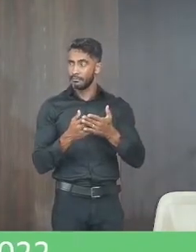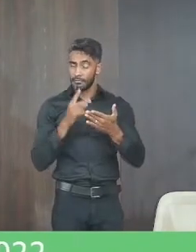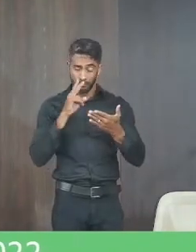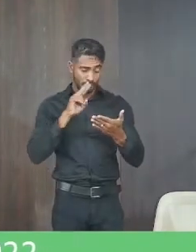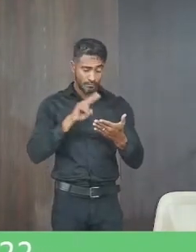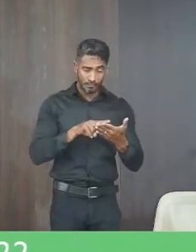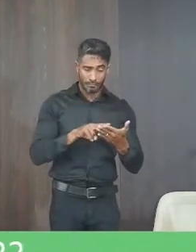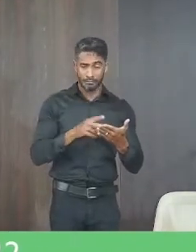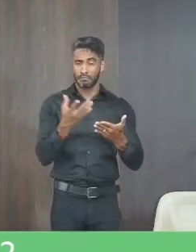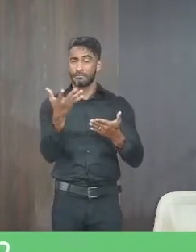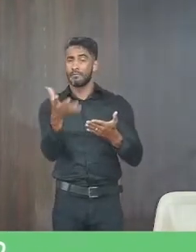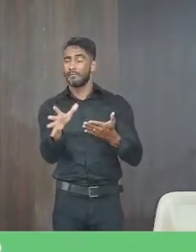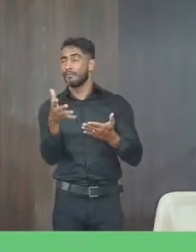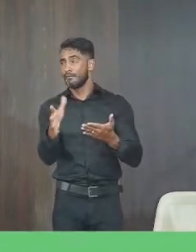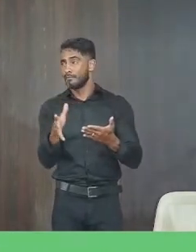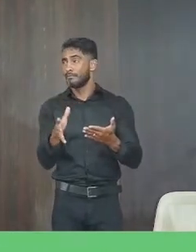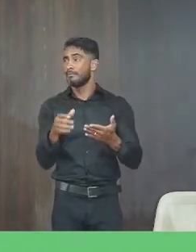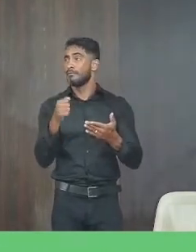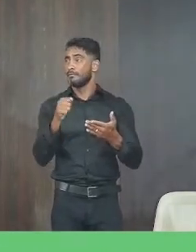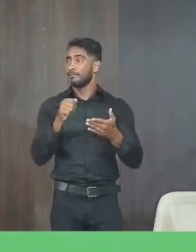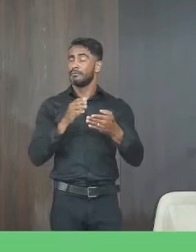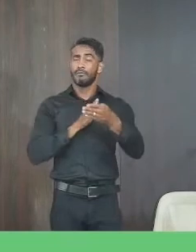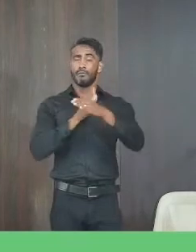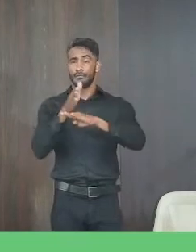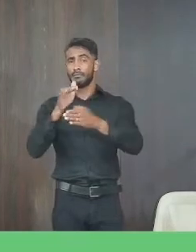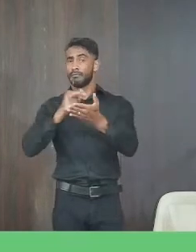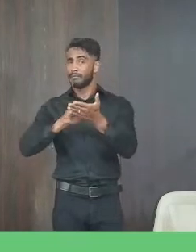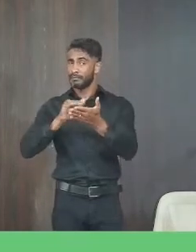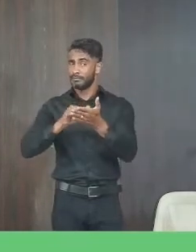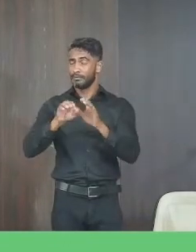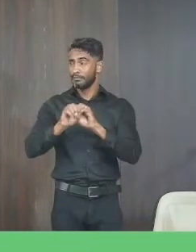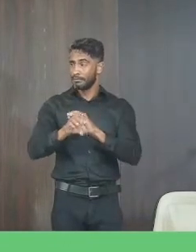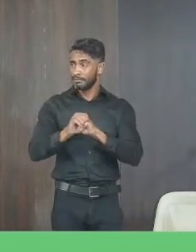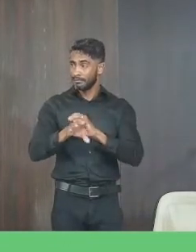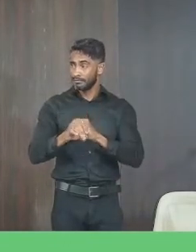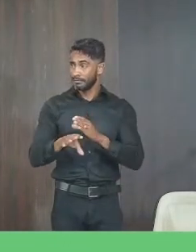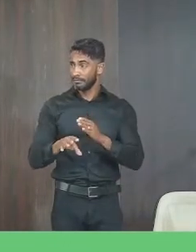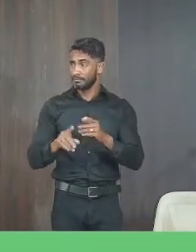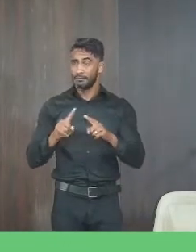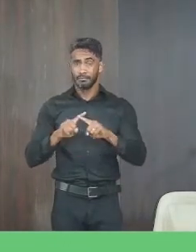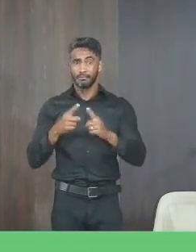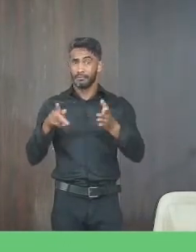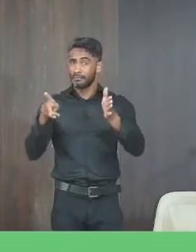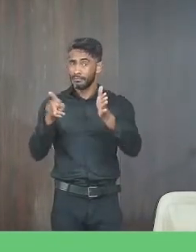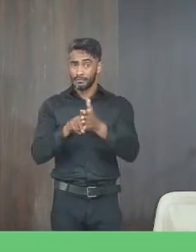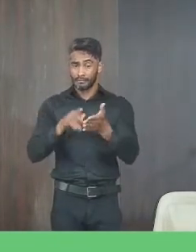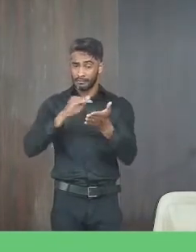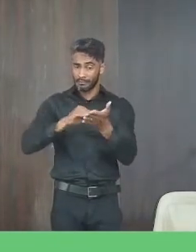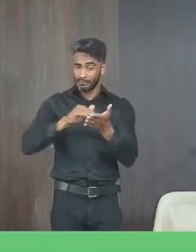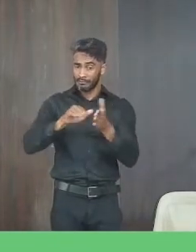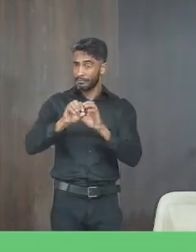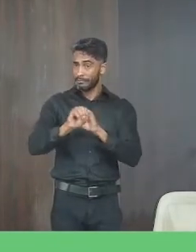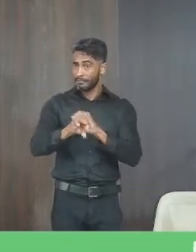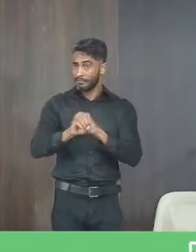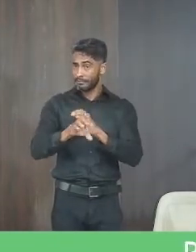a decisão e que ela procurasse a secretaria de educação só que a própria secretária de educação